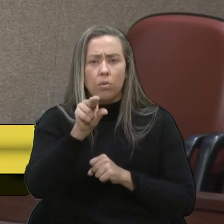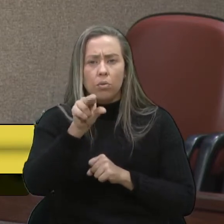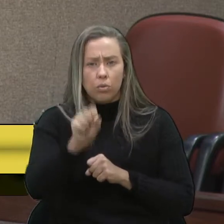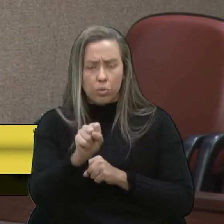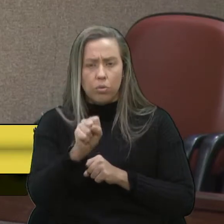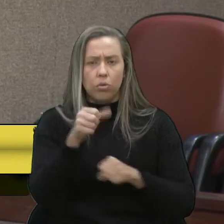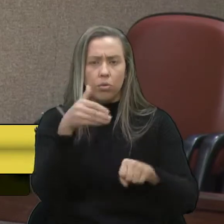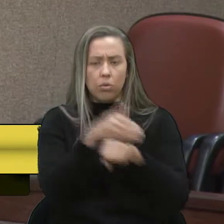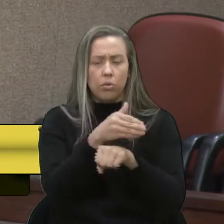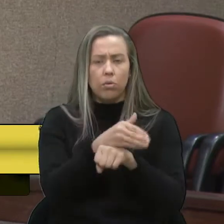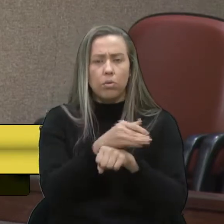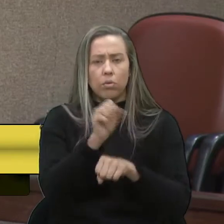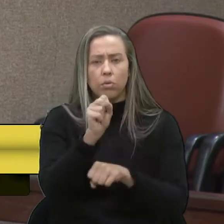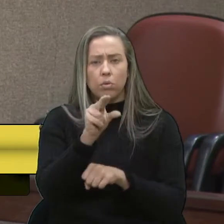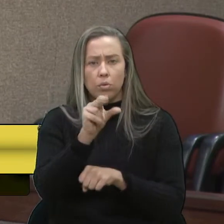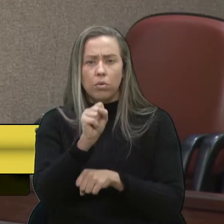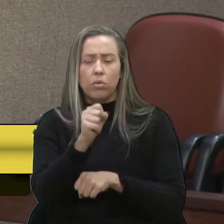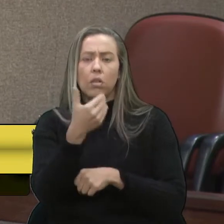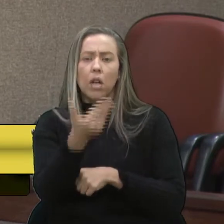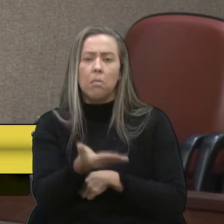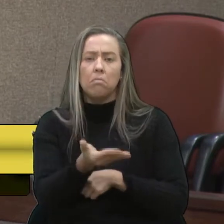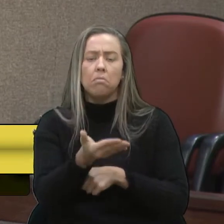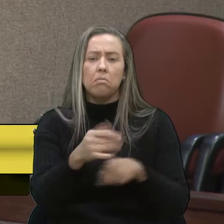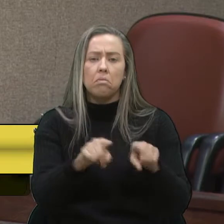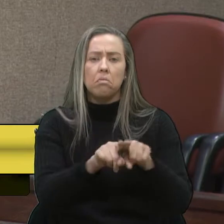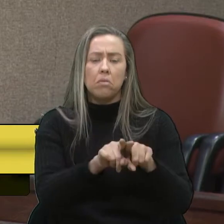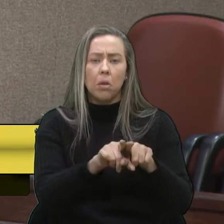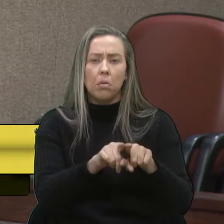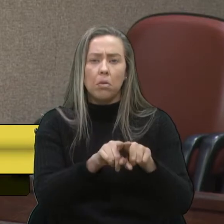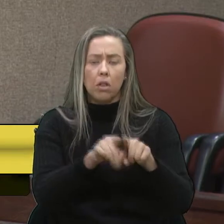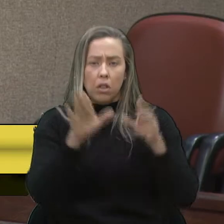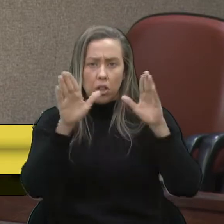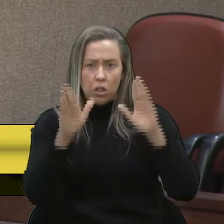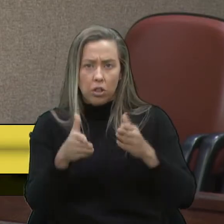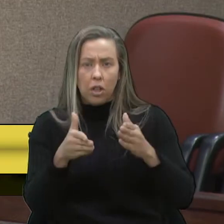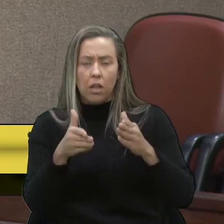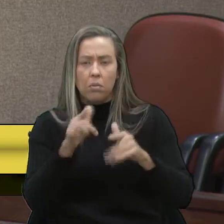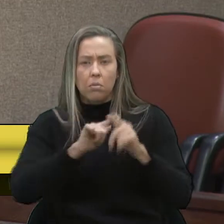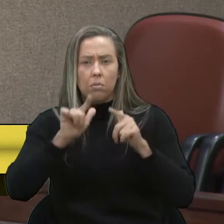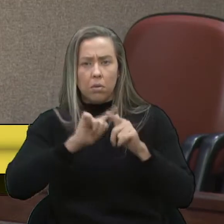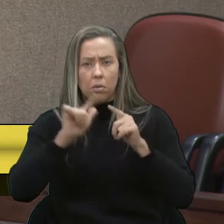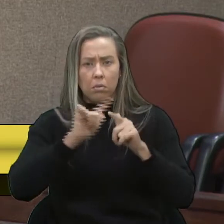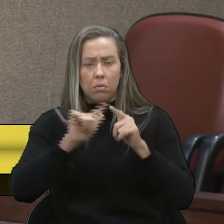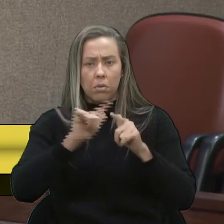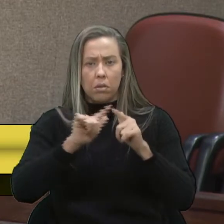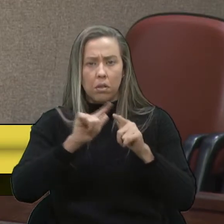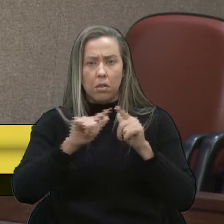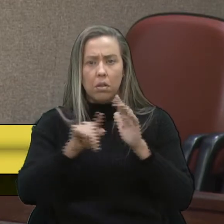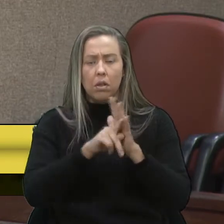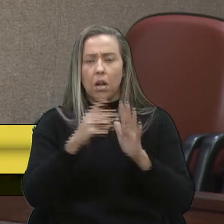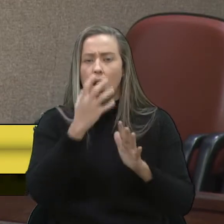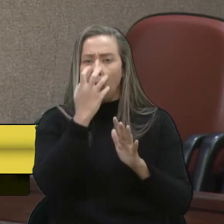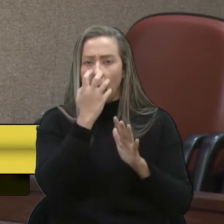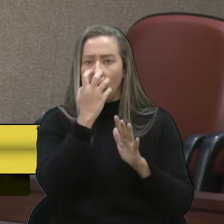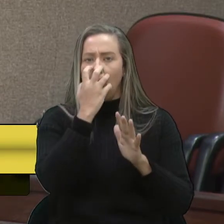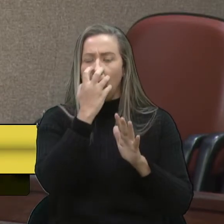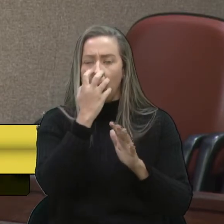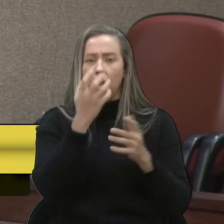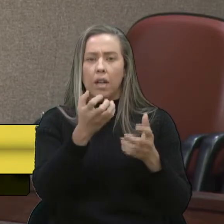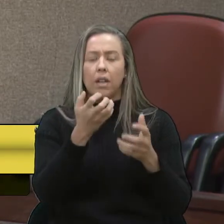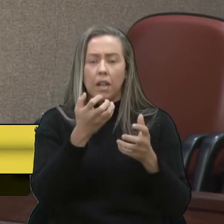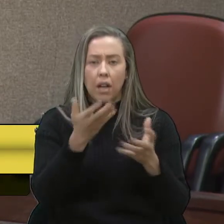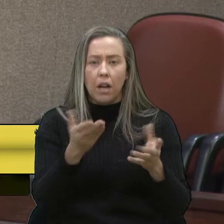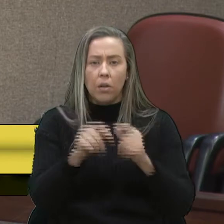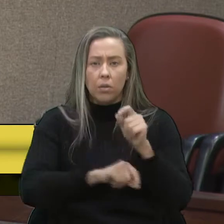Procurou o Sistema Único de Saúde e lá, né, já relatando problemas de oxigenação, ele queria